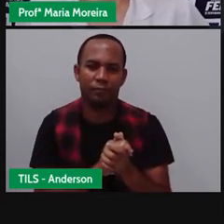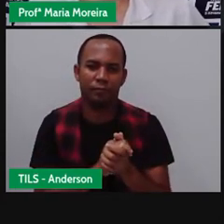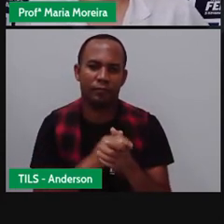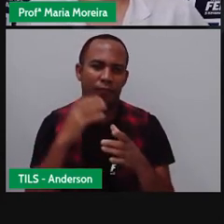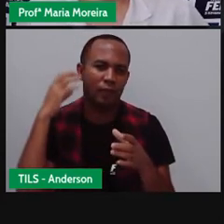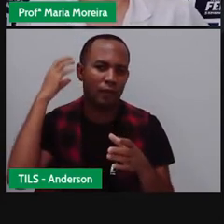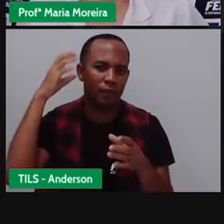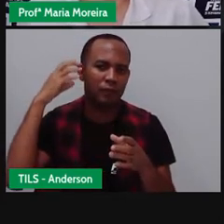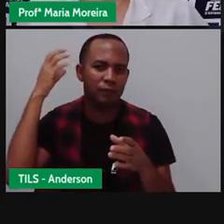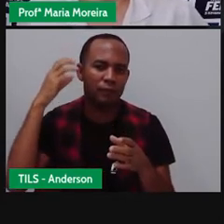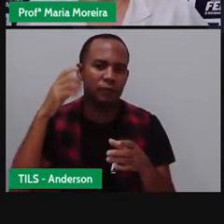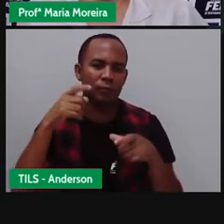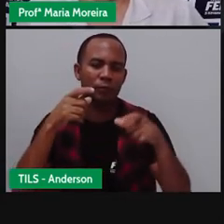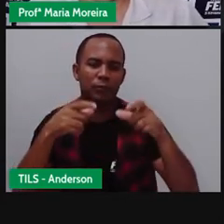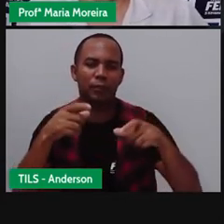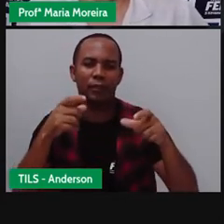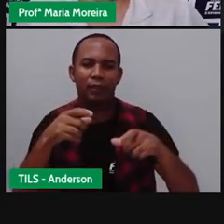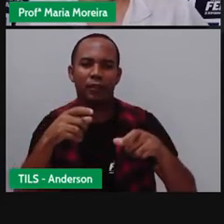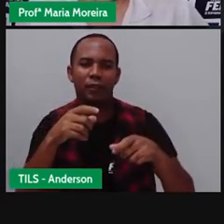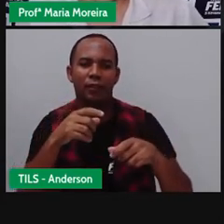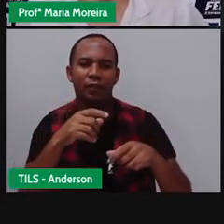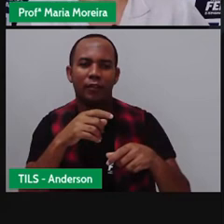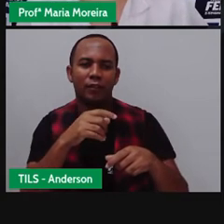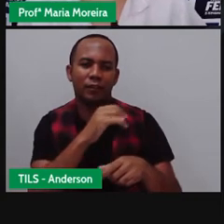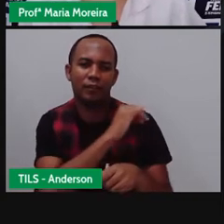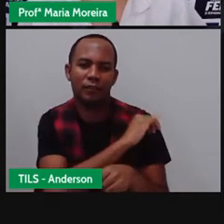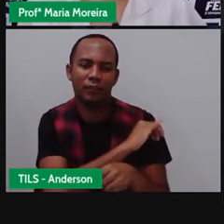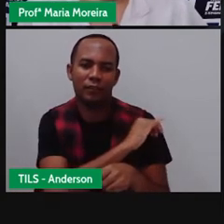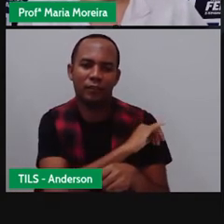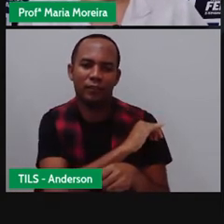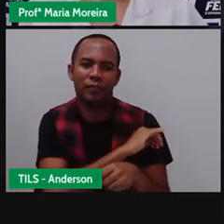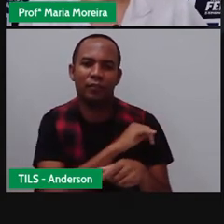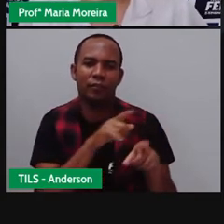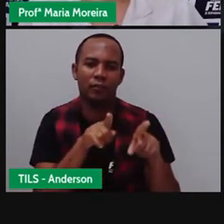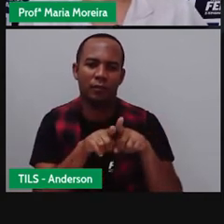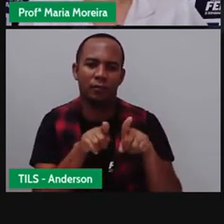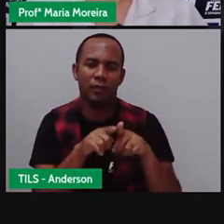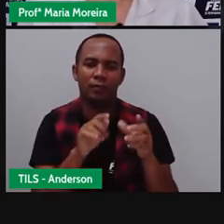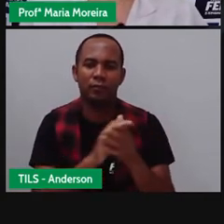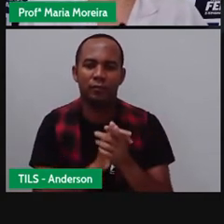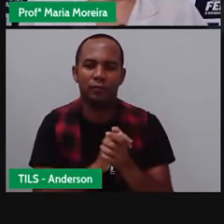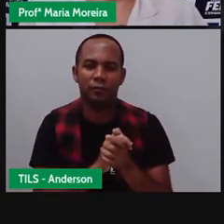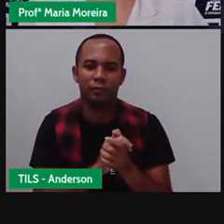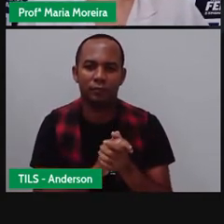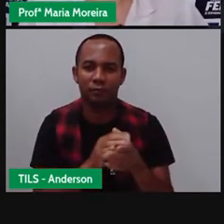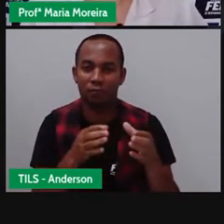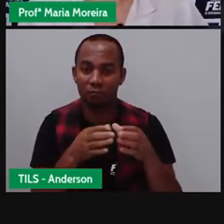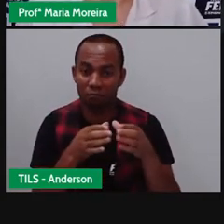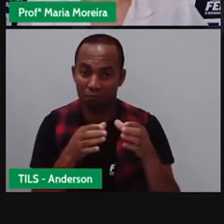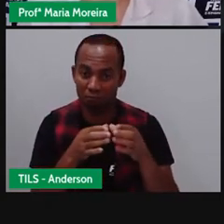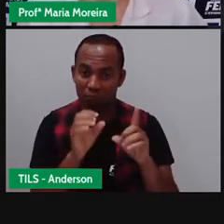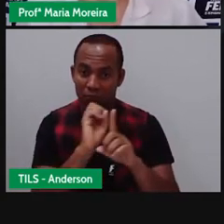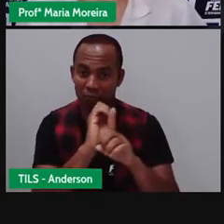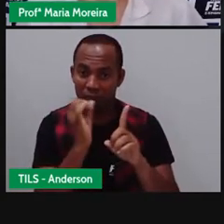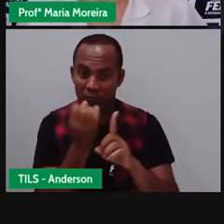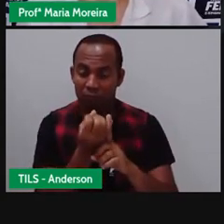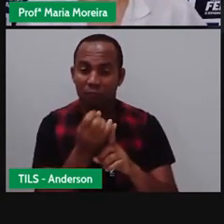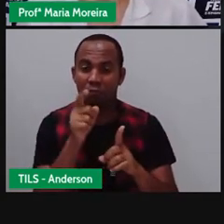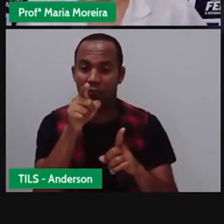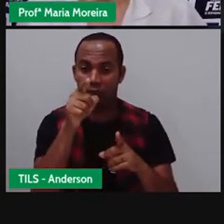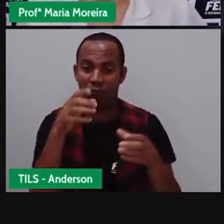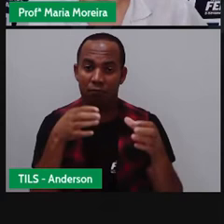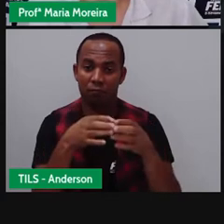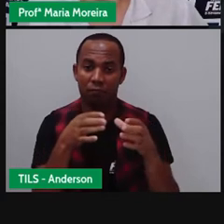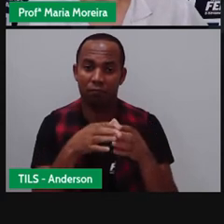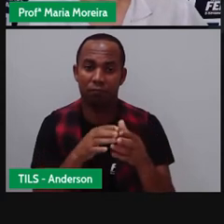Rádio Sociedade do Rio de Janeiro. Certo? Temos uma Rádio Sociedade aqui em feira. Mas não é dessa Rádio Sociedade que estamos